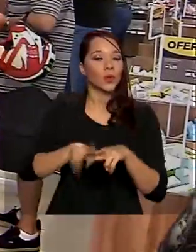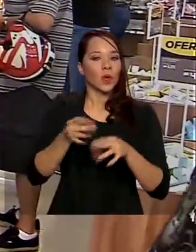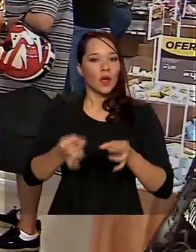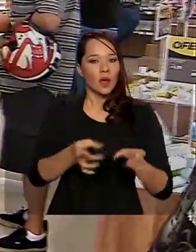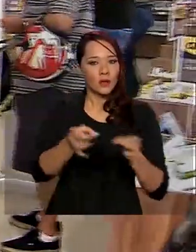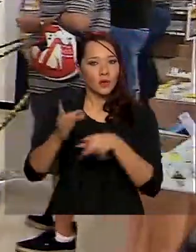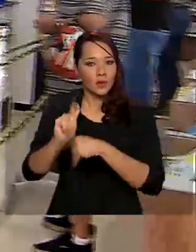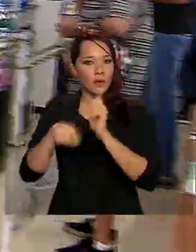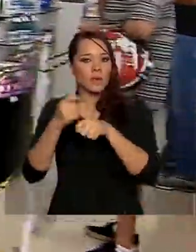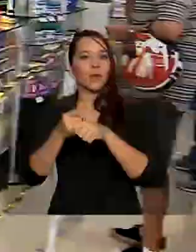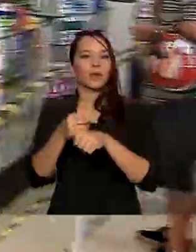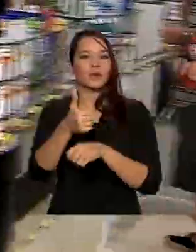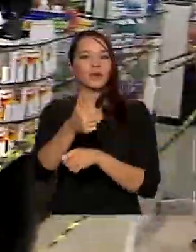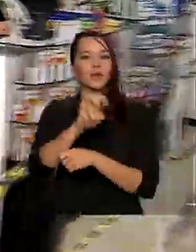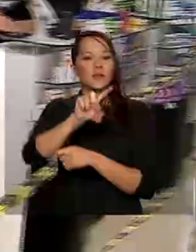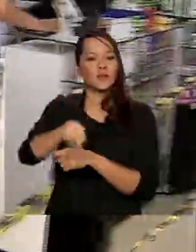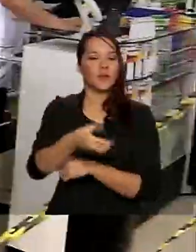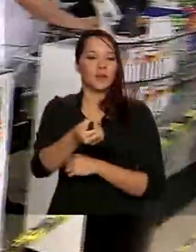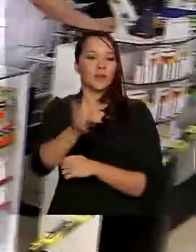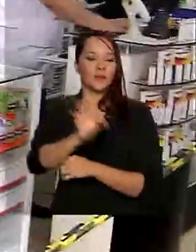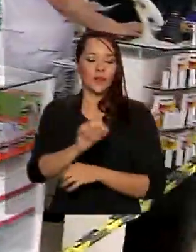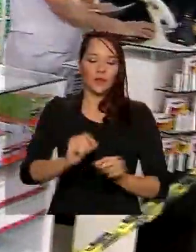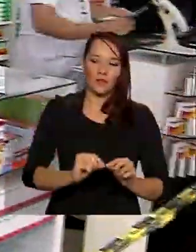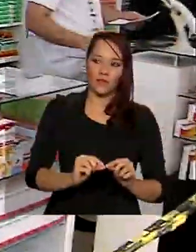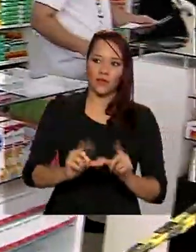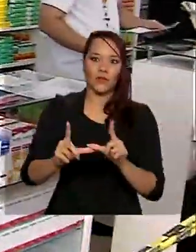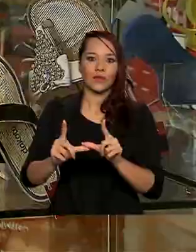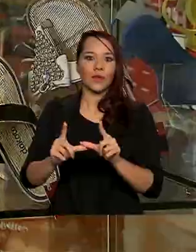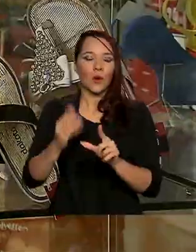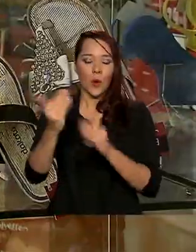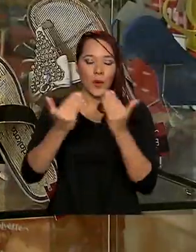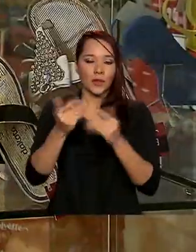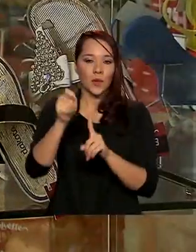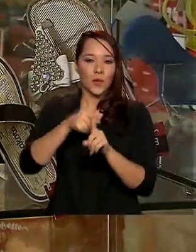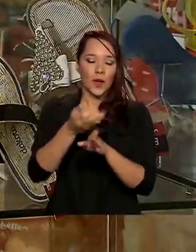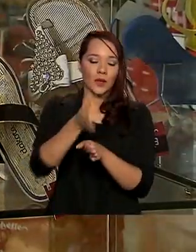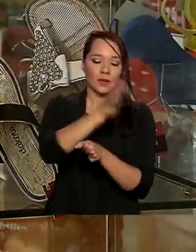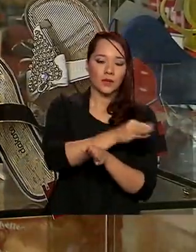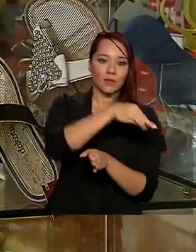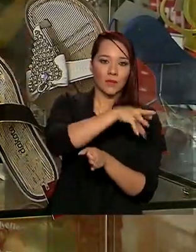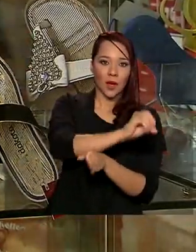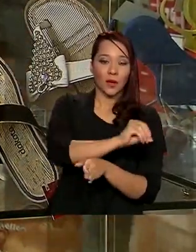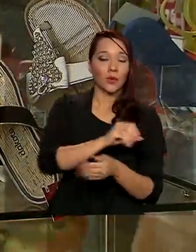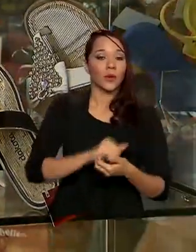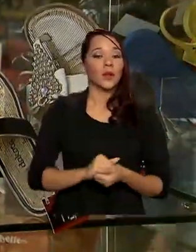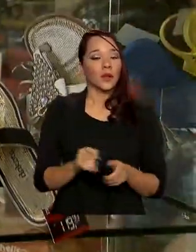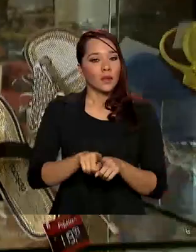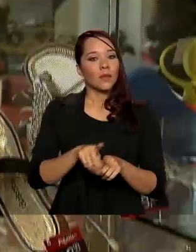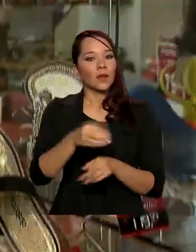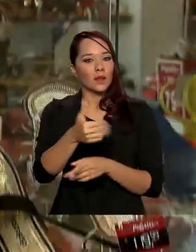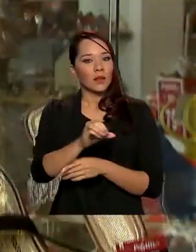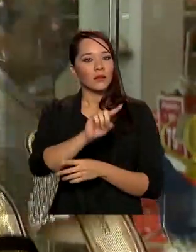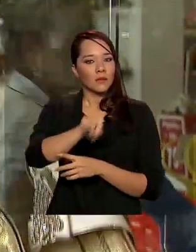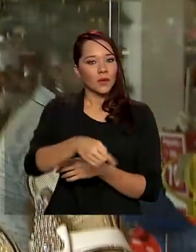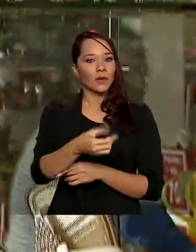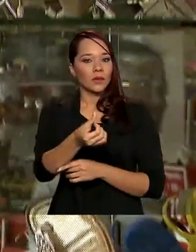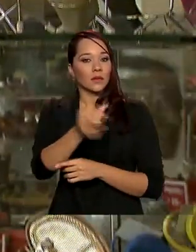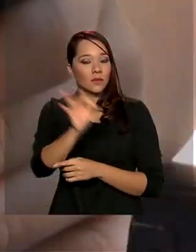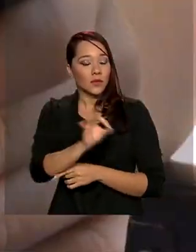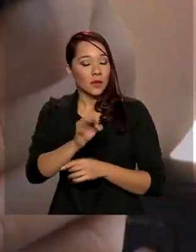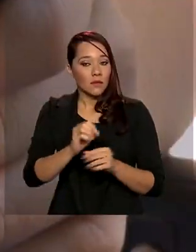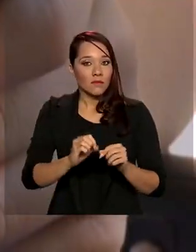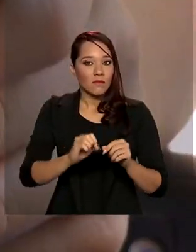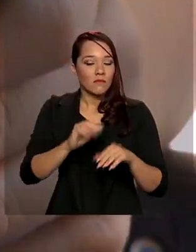foram 15,6% maior do que no mês de maio e 10,3% maior que junho do ano